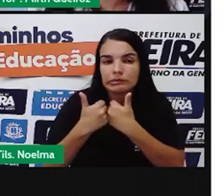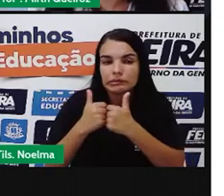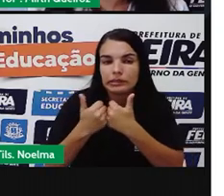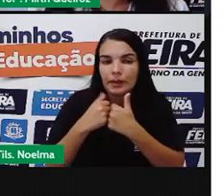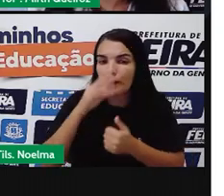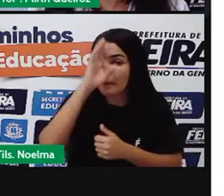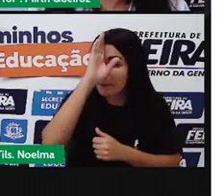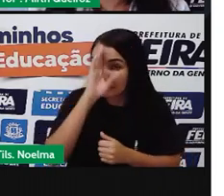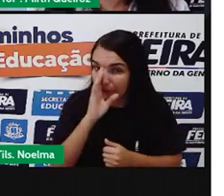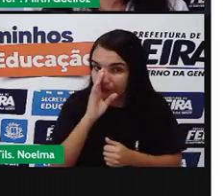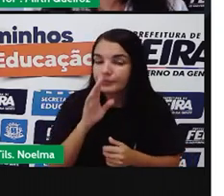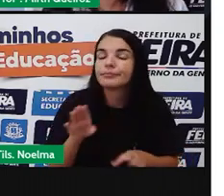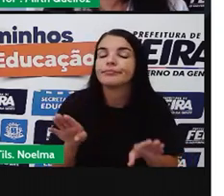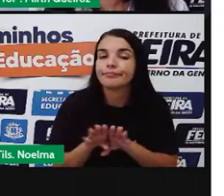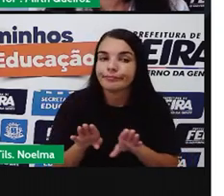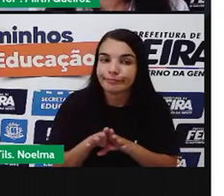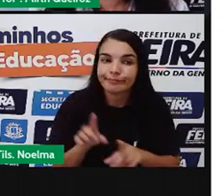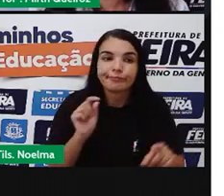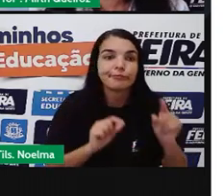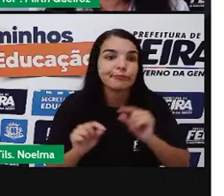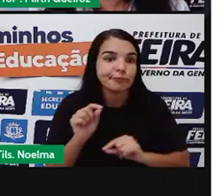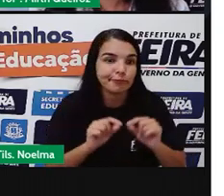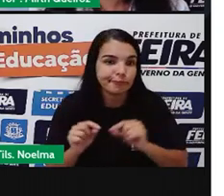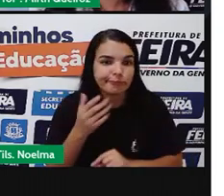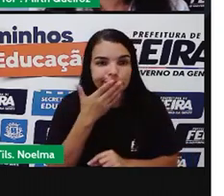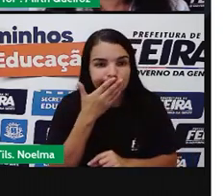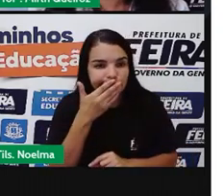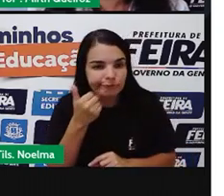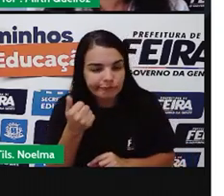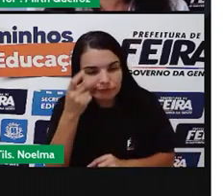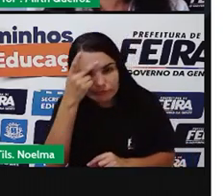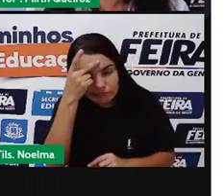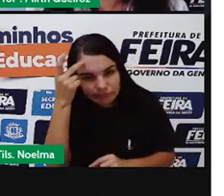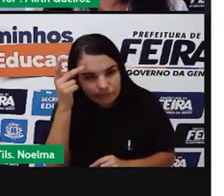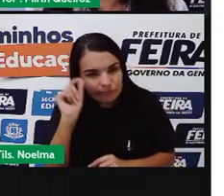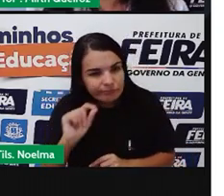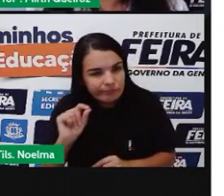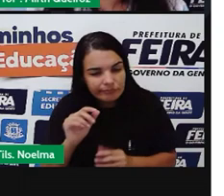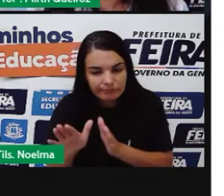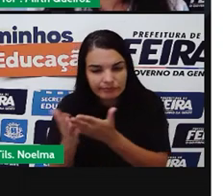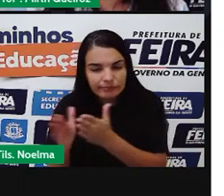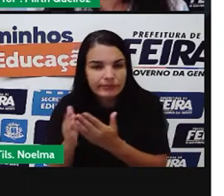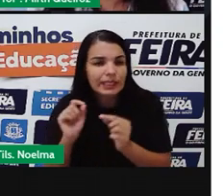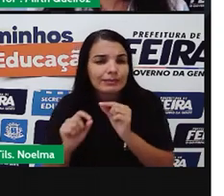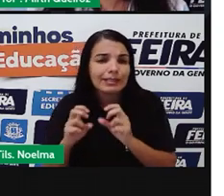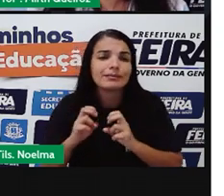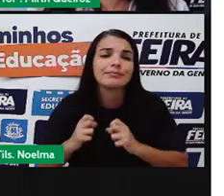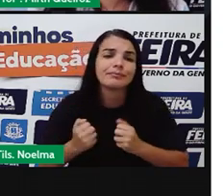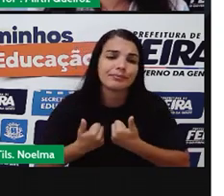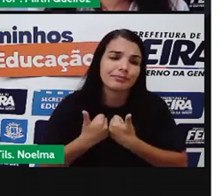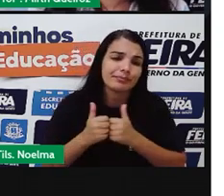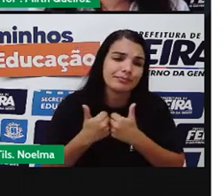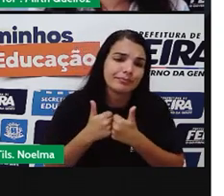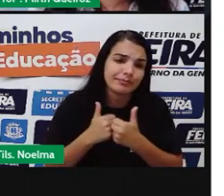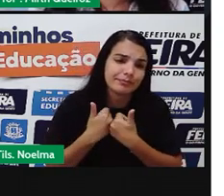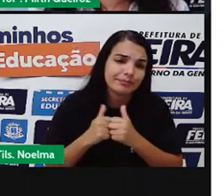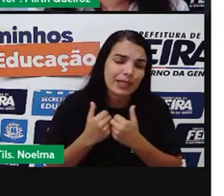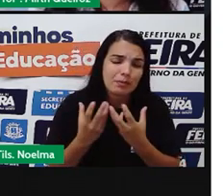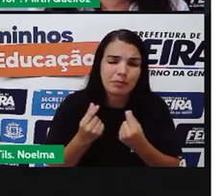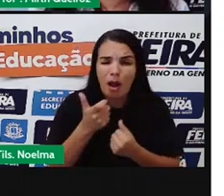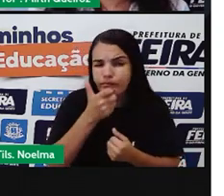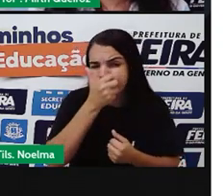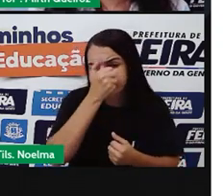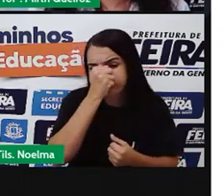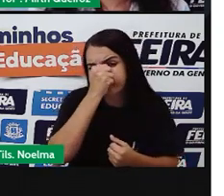situação A alternativa Dos mais Carenciados A utilização De transporte Coletivo Que muitas vezes É super